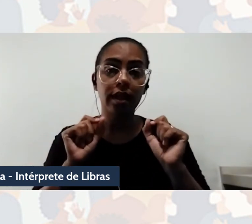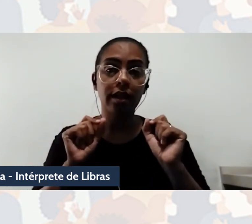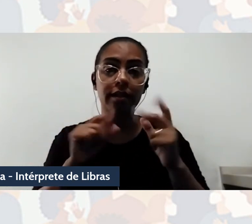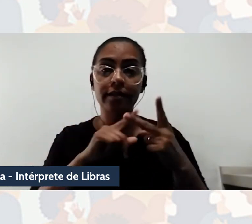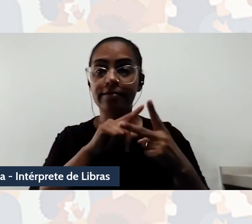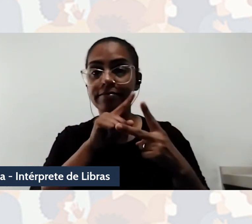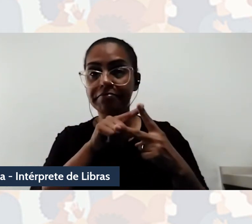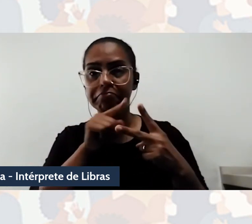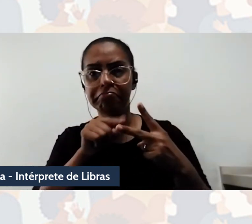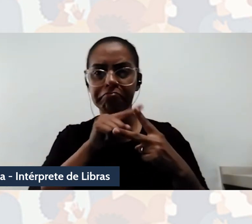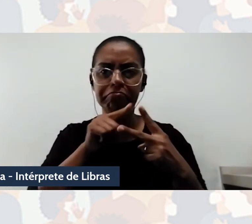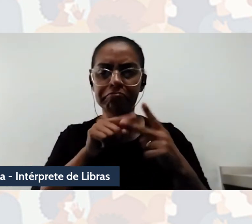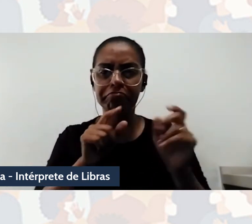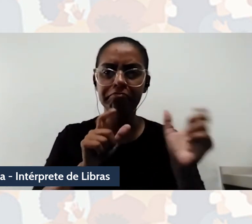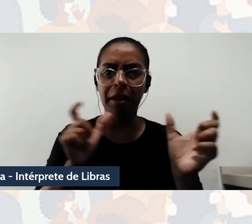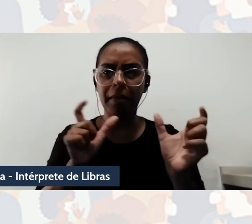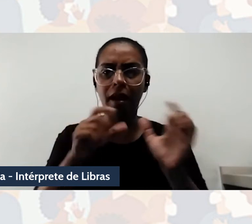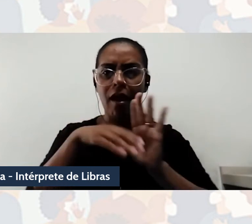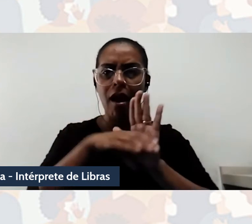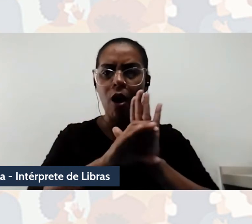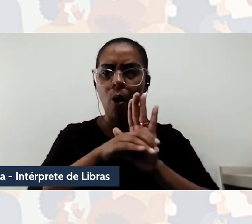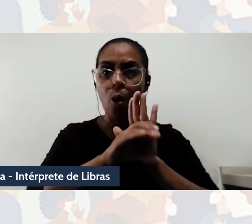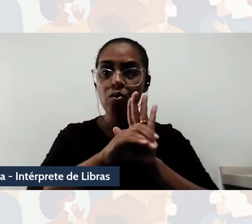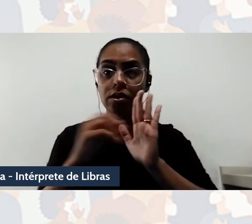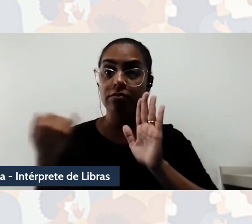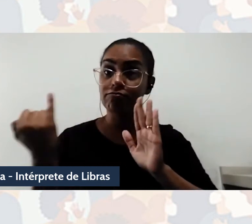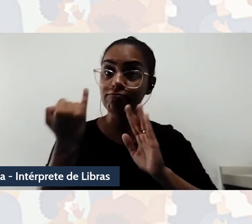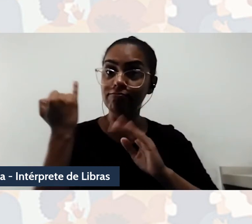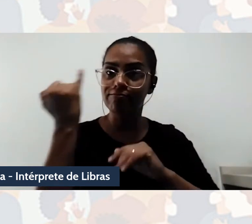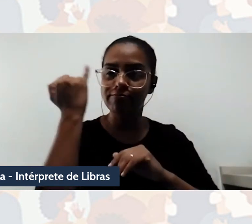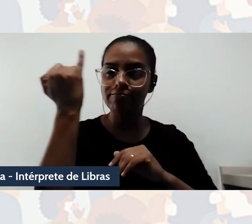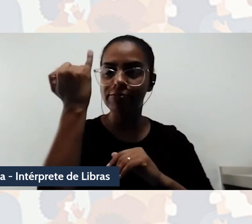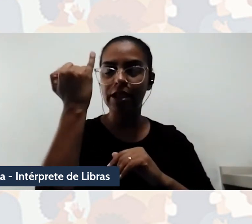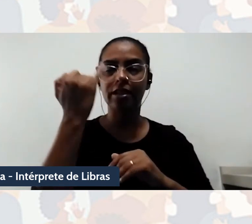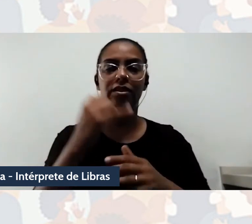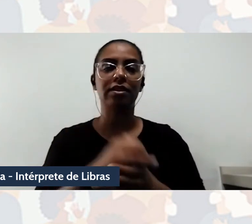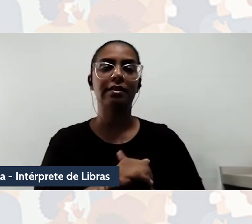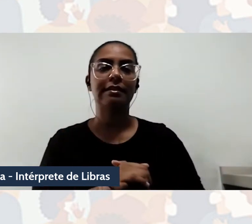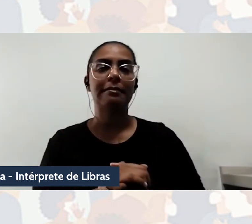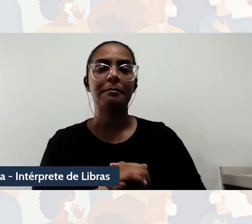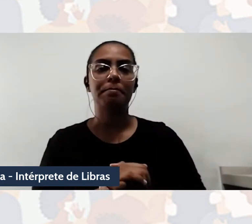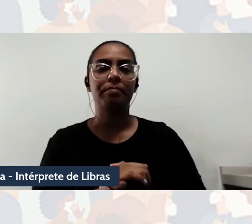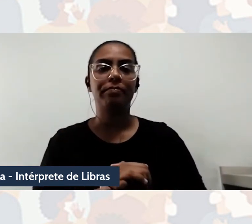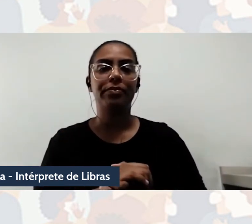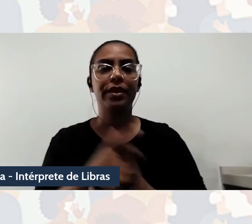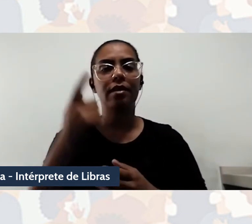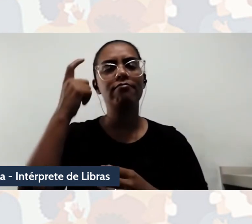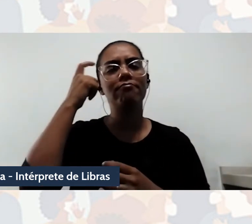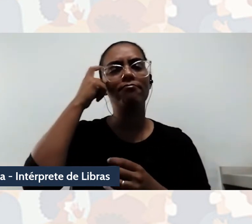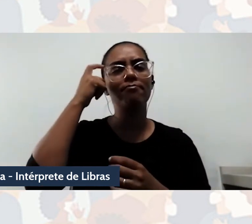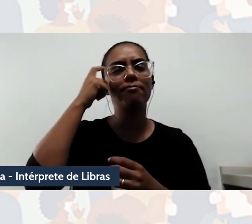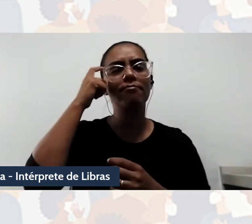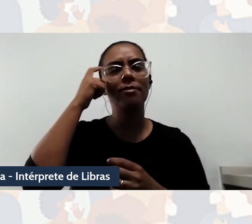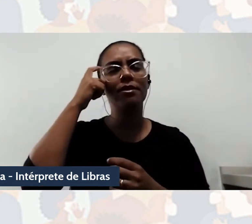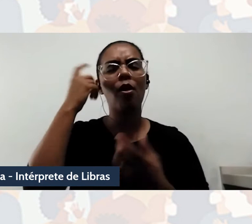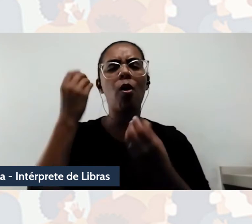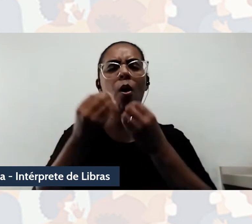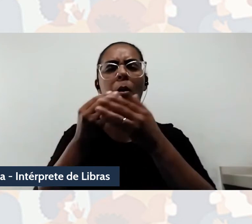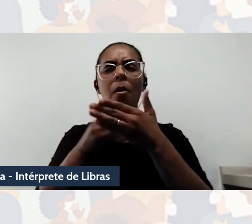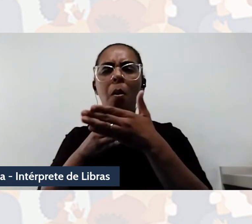demandada, é conceito-chave. Nessa direção, em pensar como vão ter formas de dogmatização,